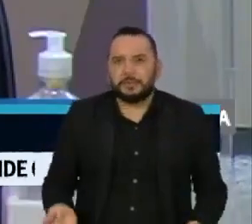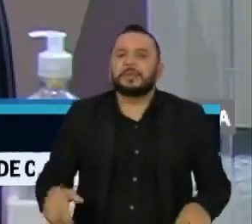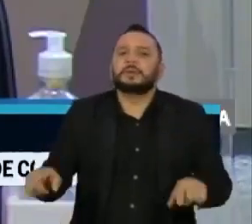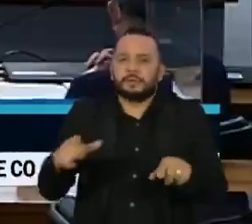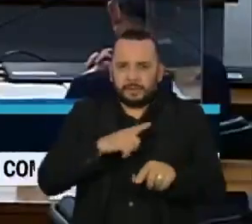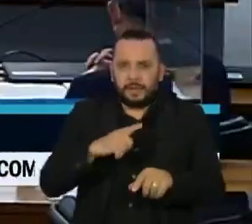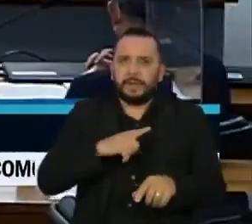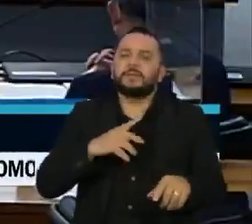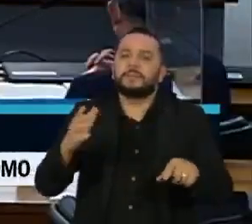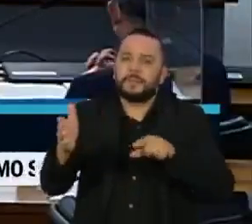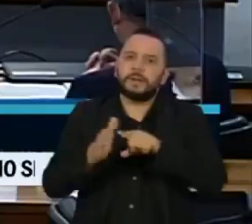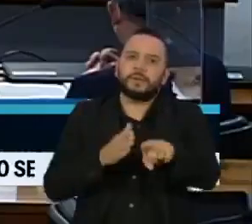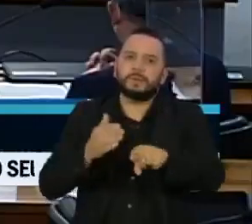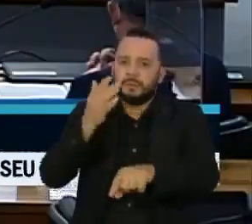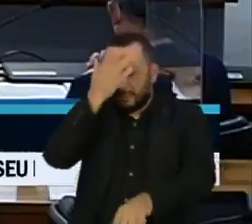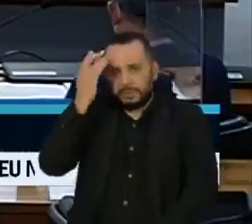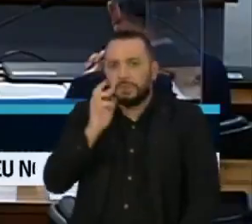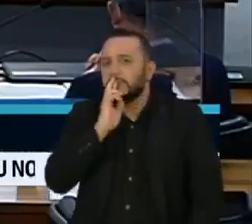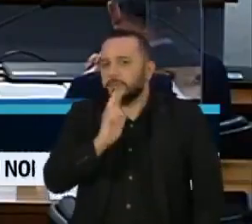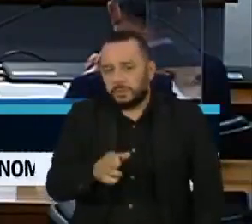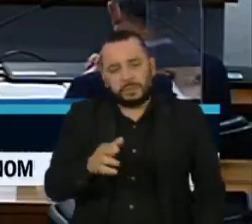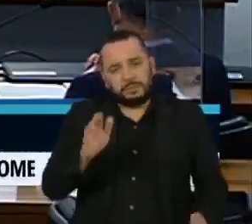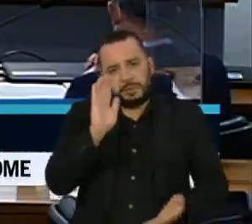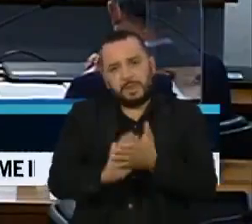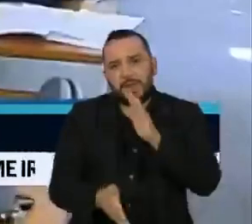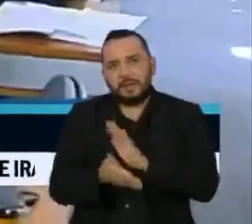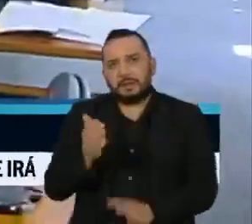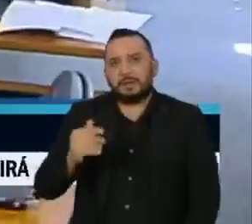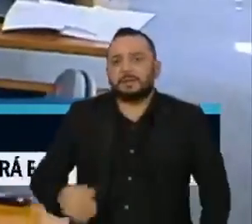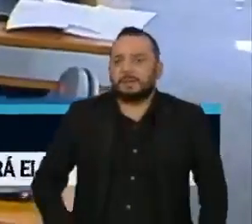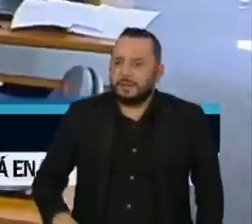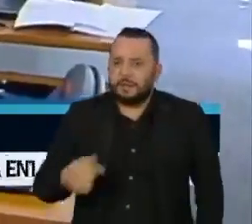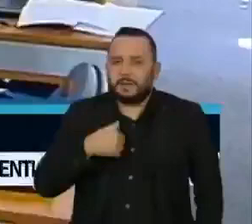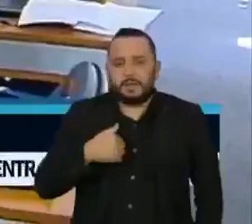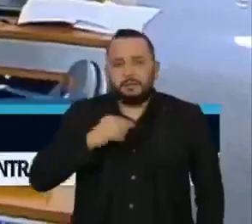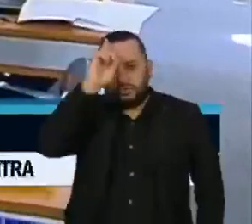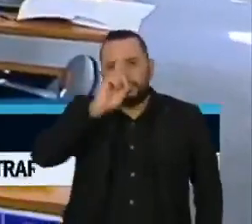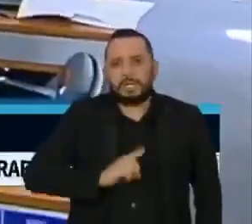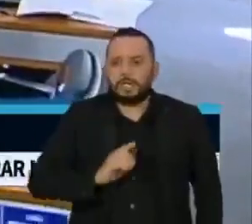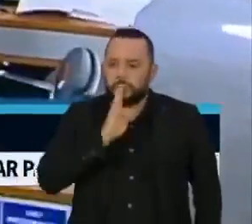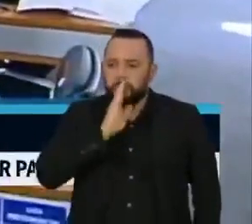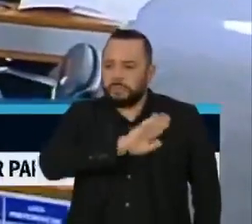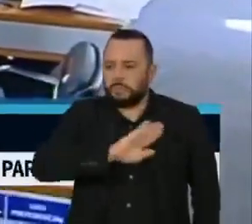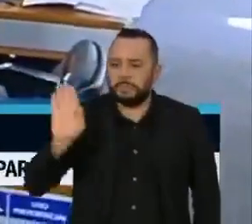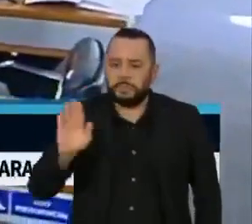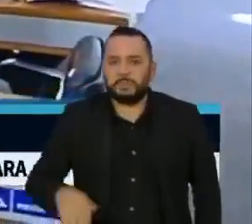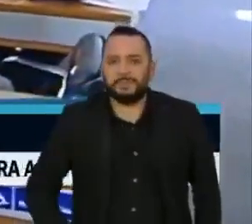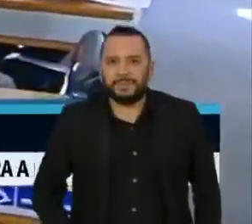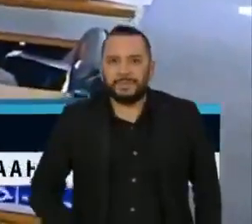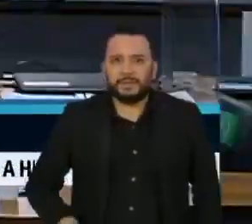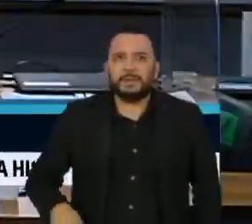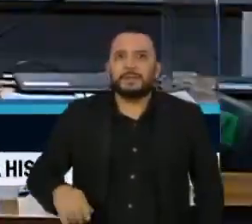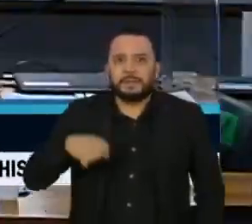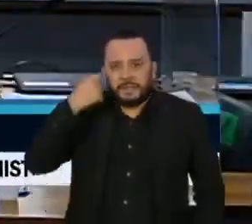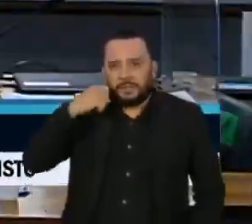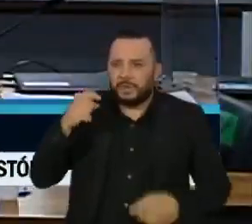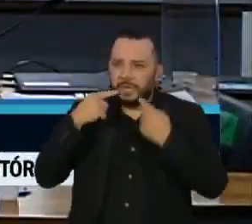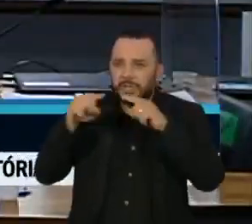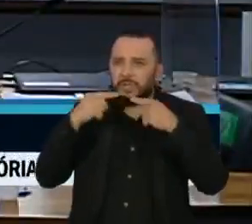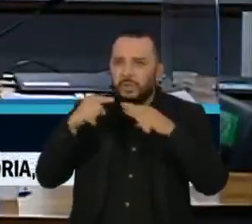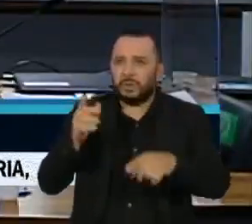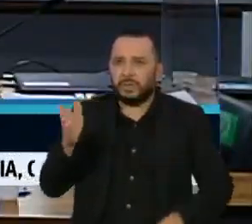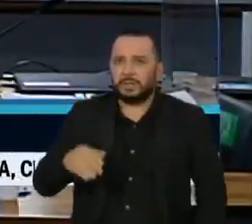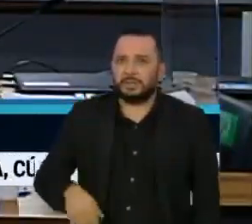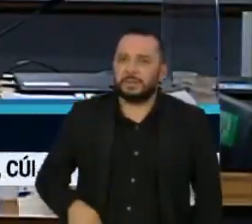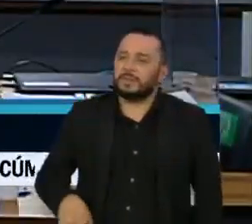questionamento. Me reservo o direito de permanecer em silêncio. Os senadores criticaram a postura do empresário. O senhor